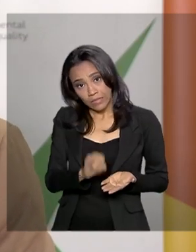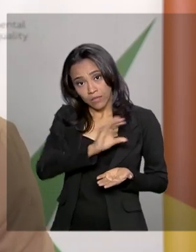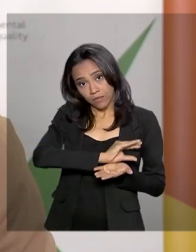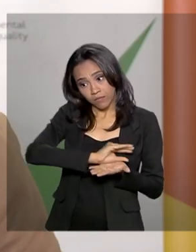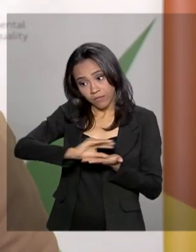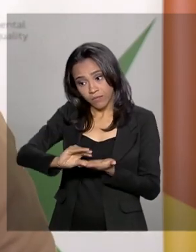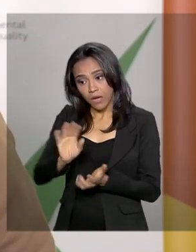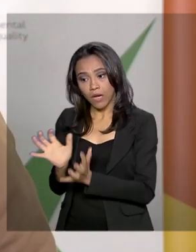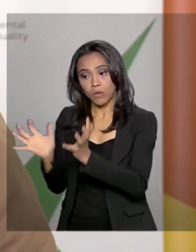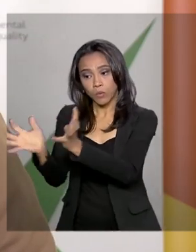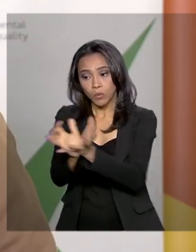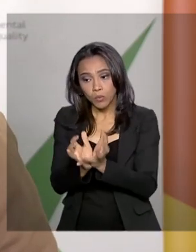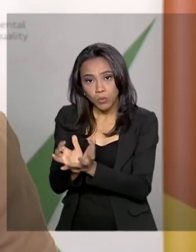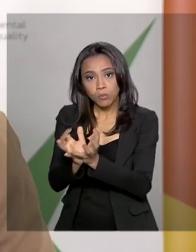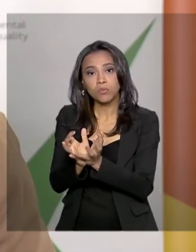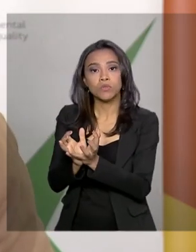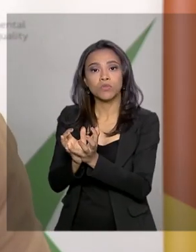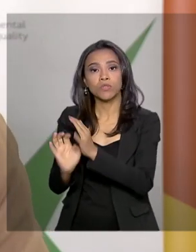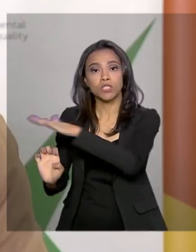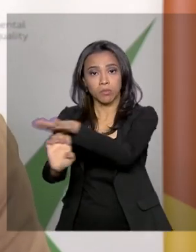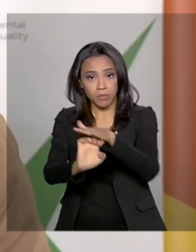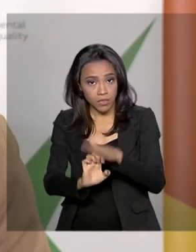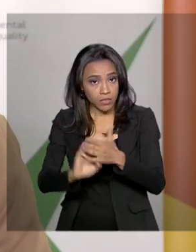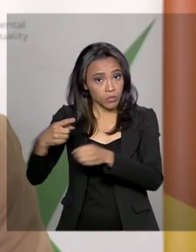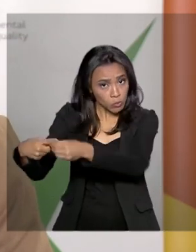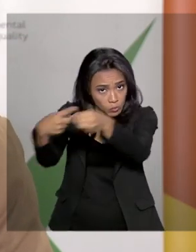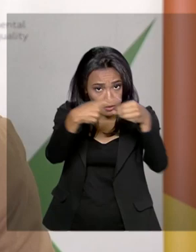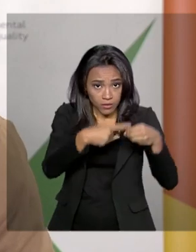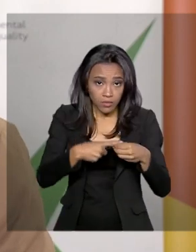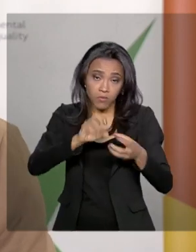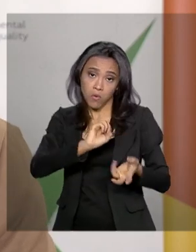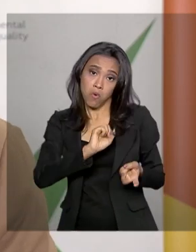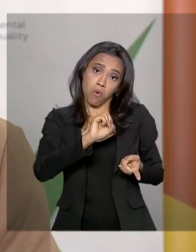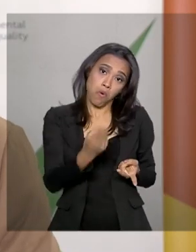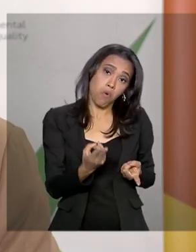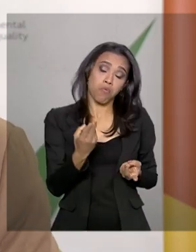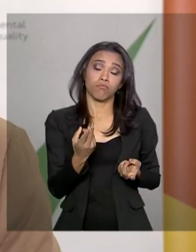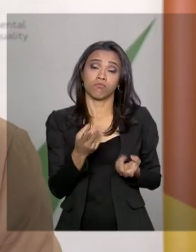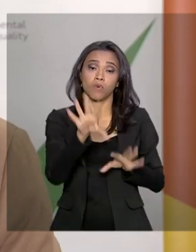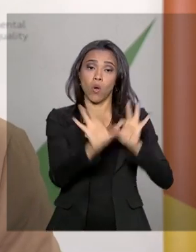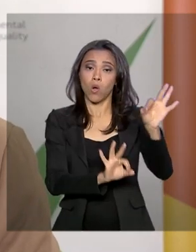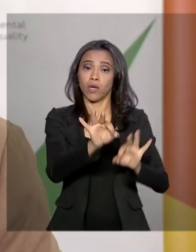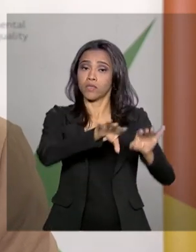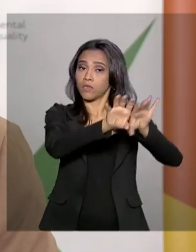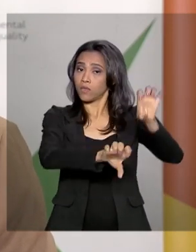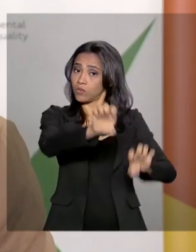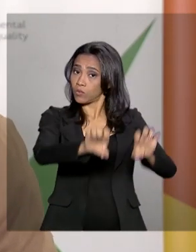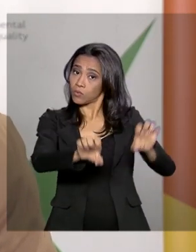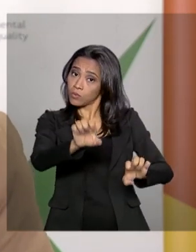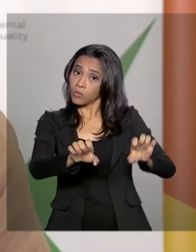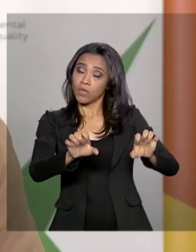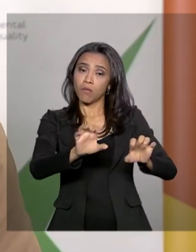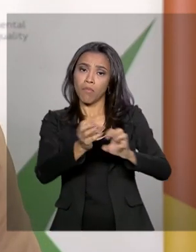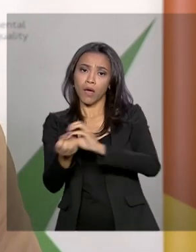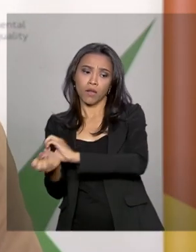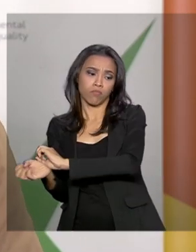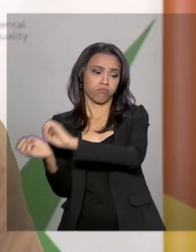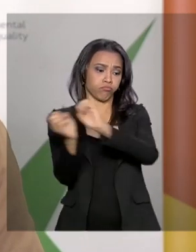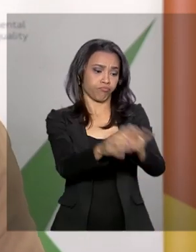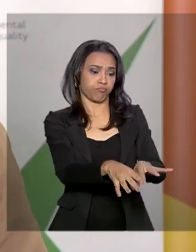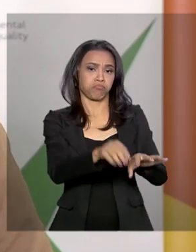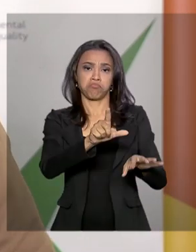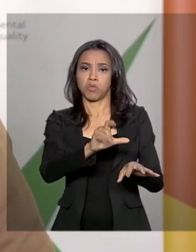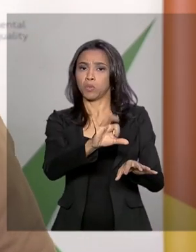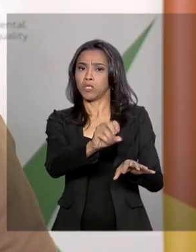municípios, municípios individualmente ou montagens de estruturas de destinação do lixo feitas pelo governo